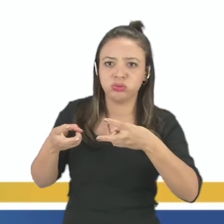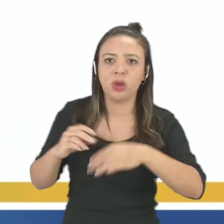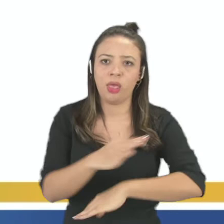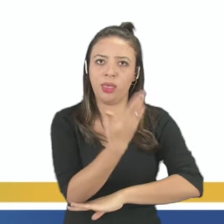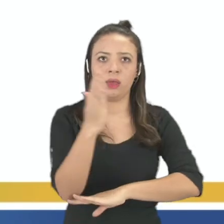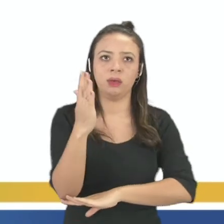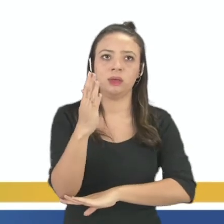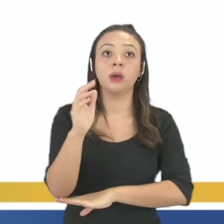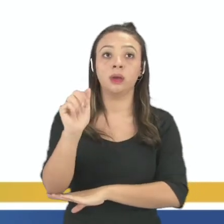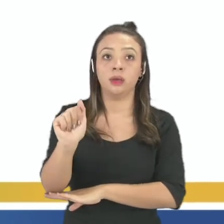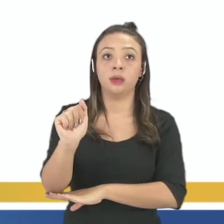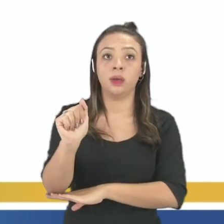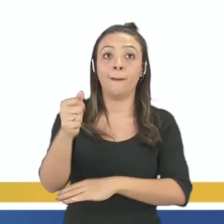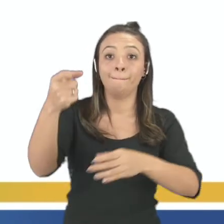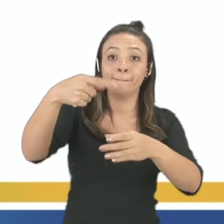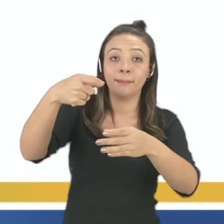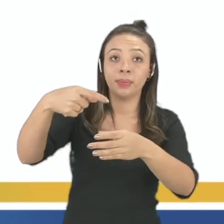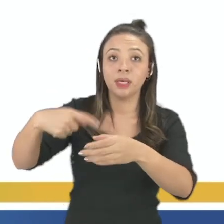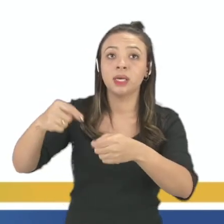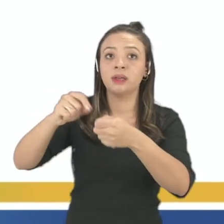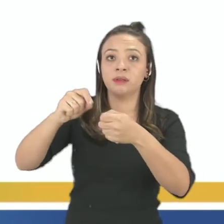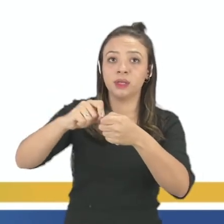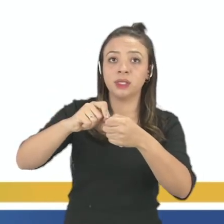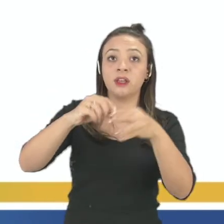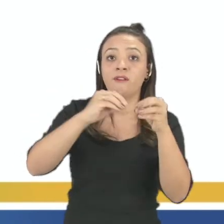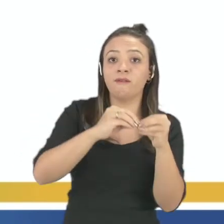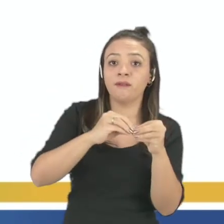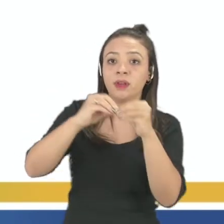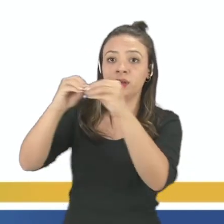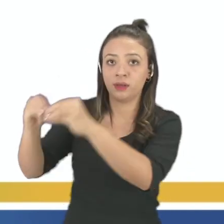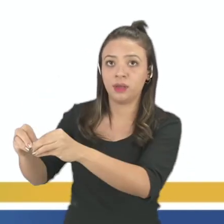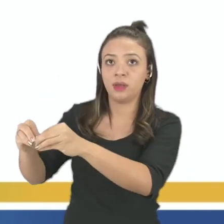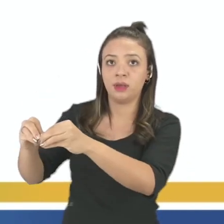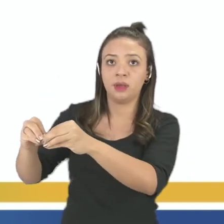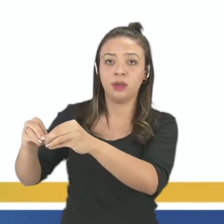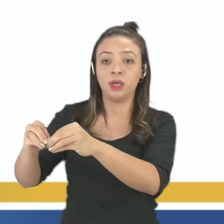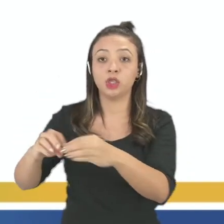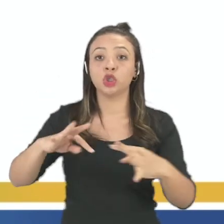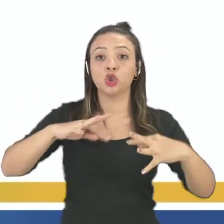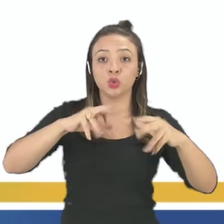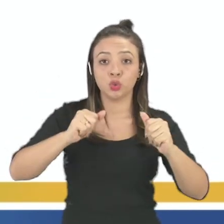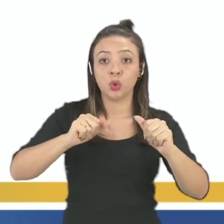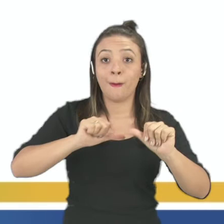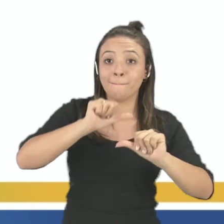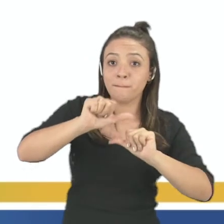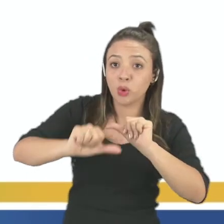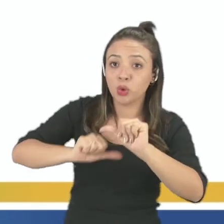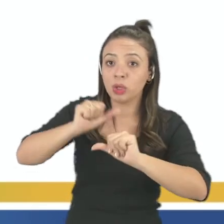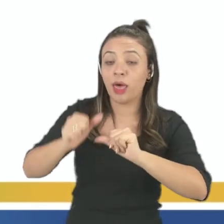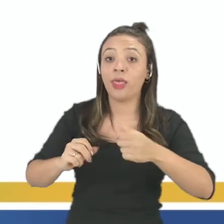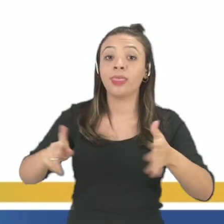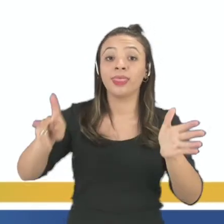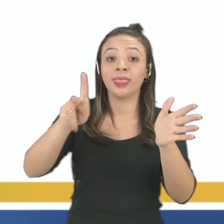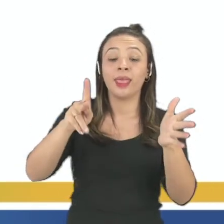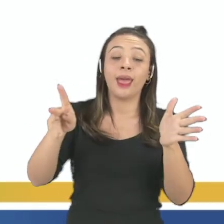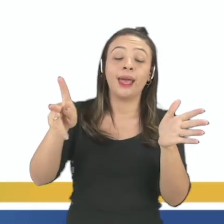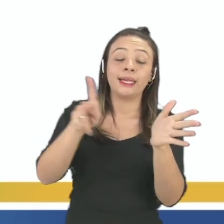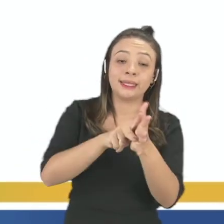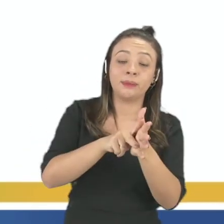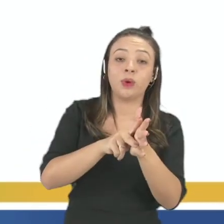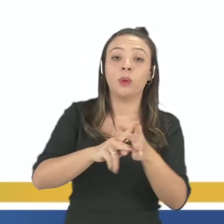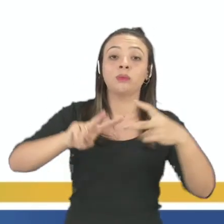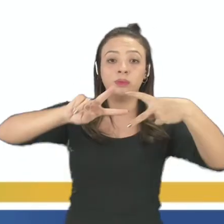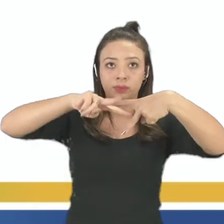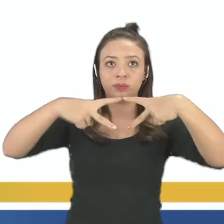Letra A. Cultivo, produção, importação e transferência de organismos geneticamente modificados constitui formas de